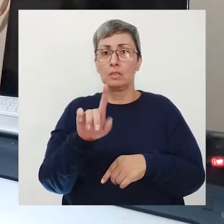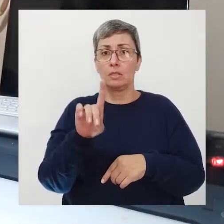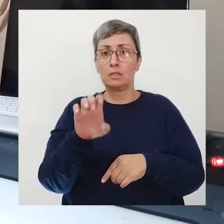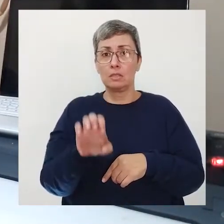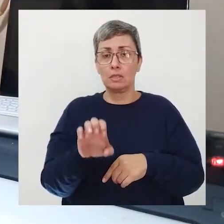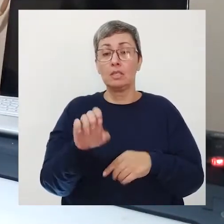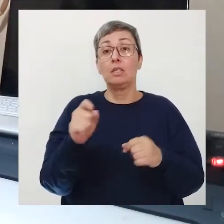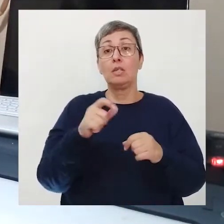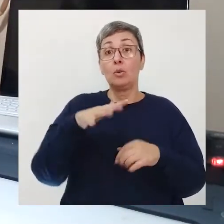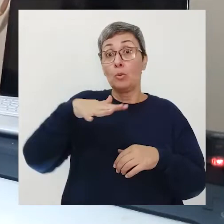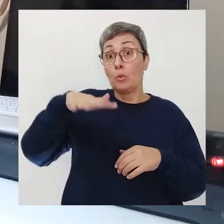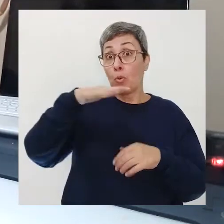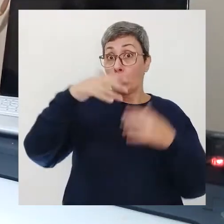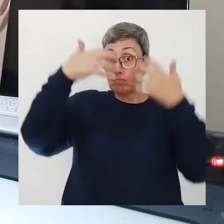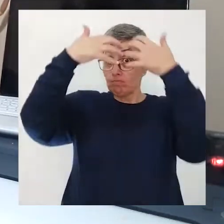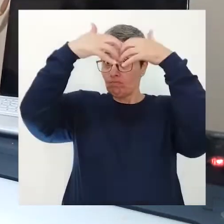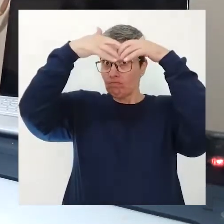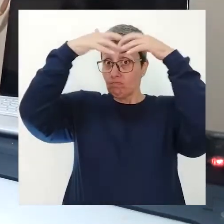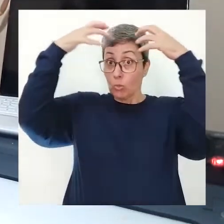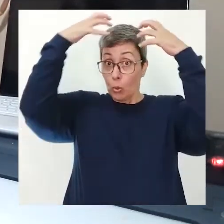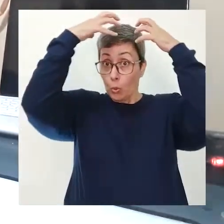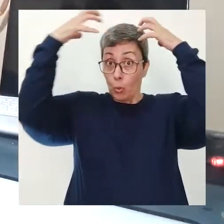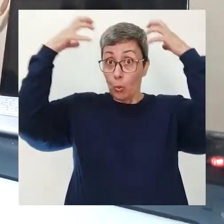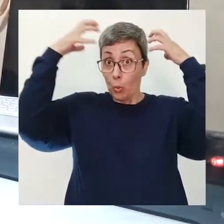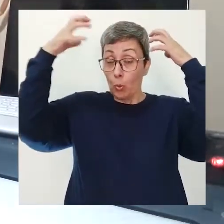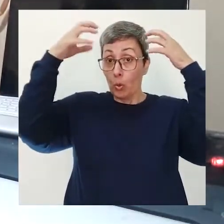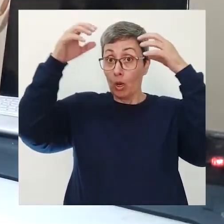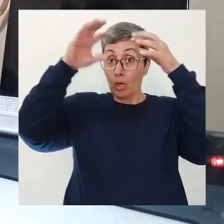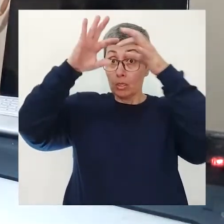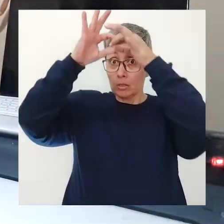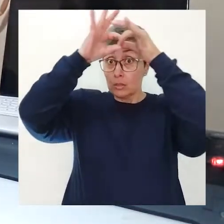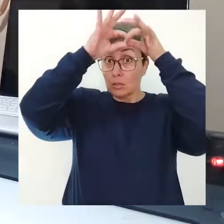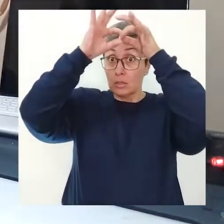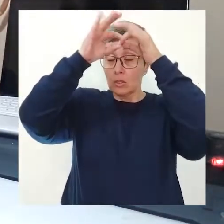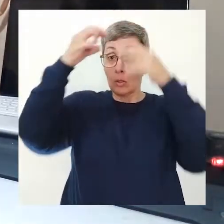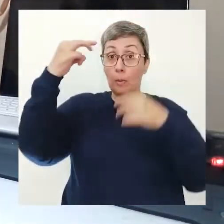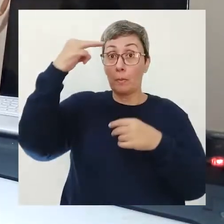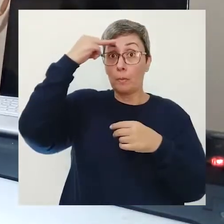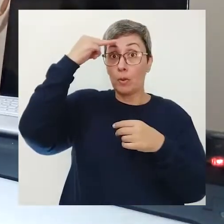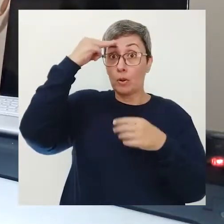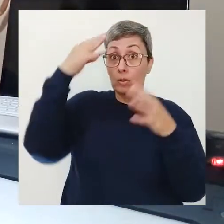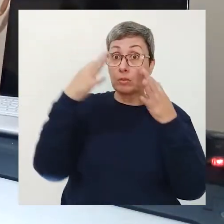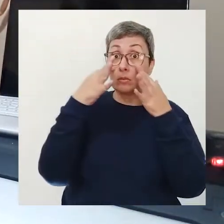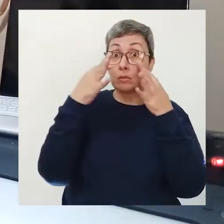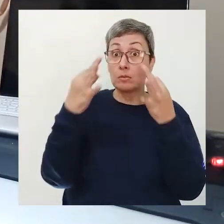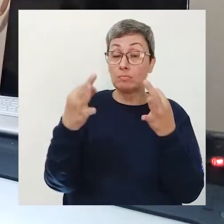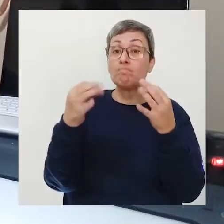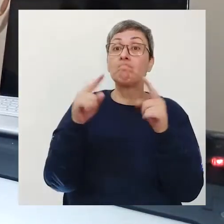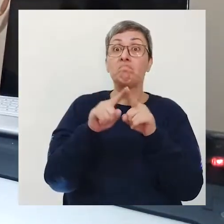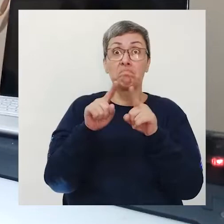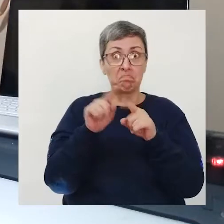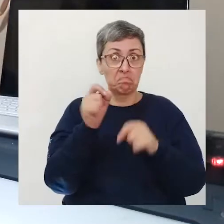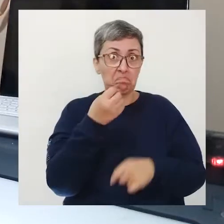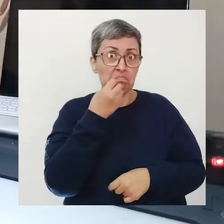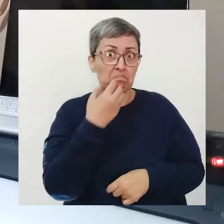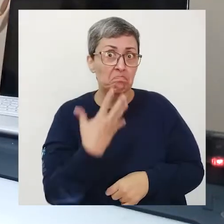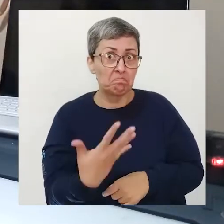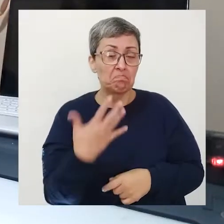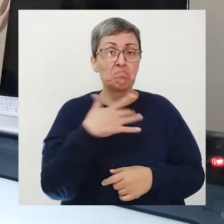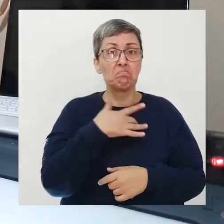frequentemente são prejudicadas por doenças que afetam a memória e até mesmo